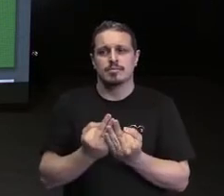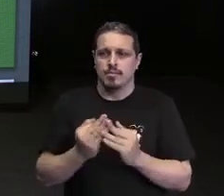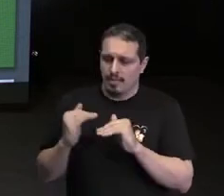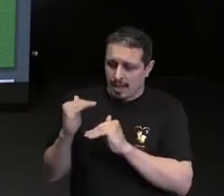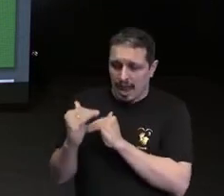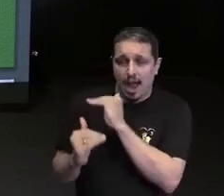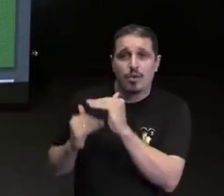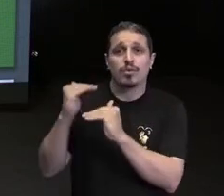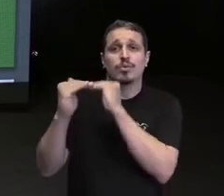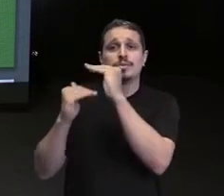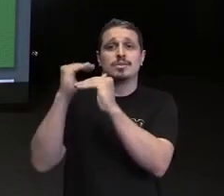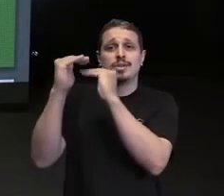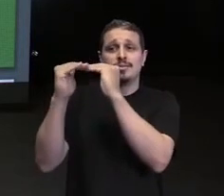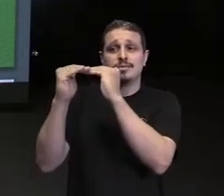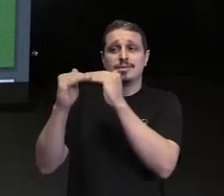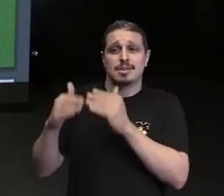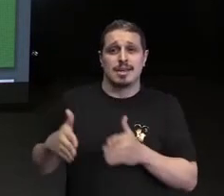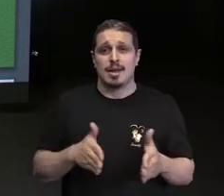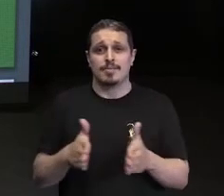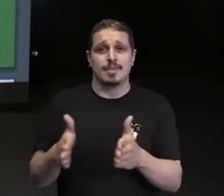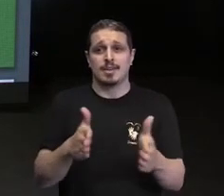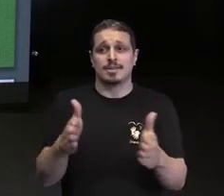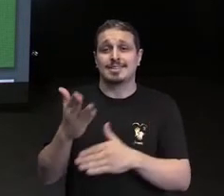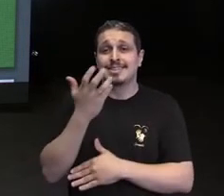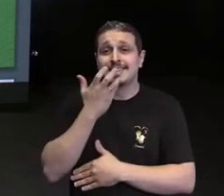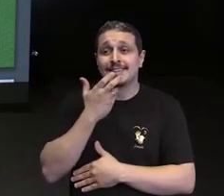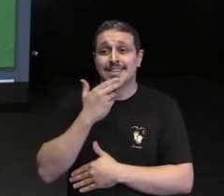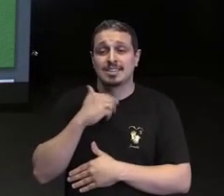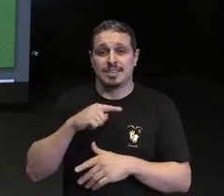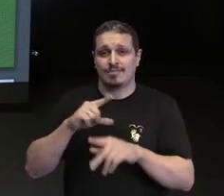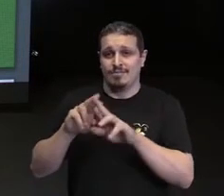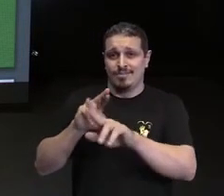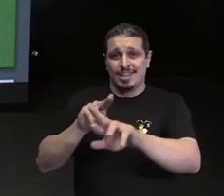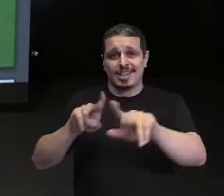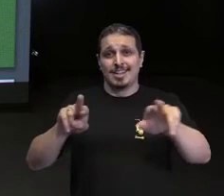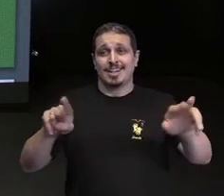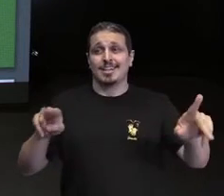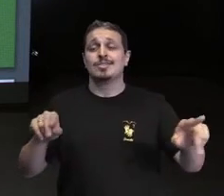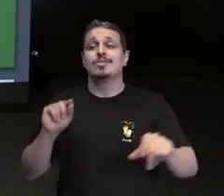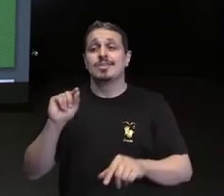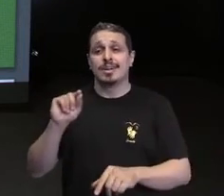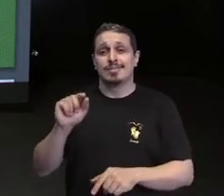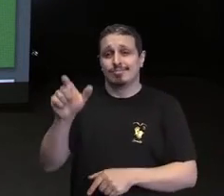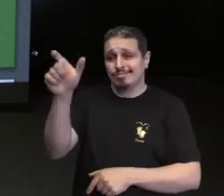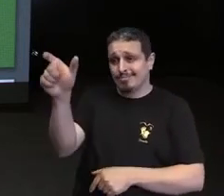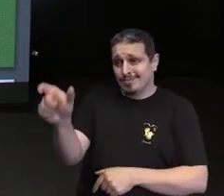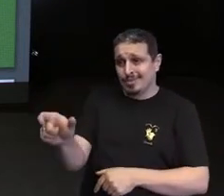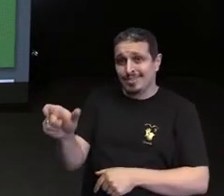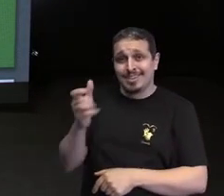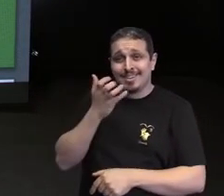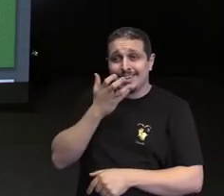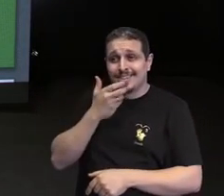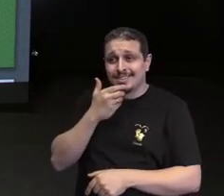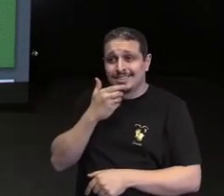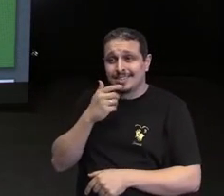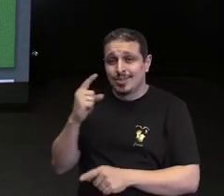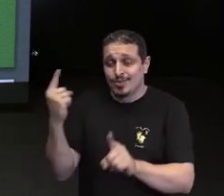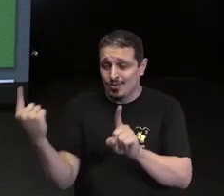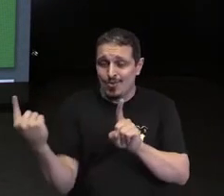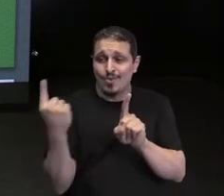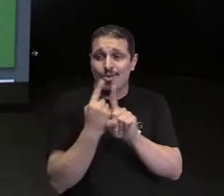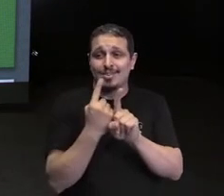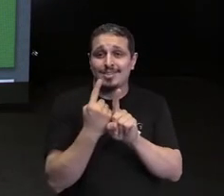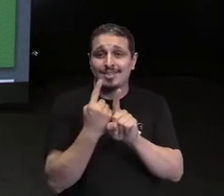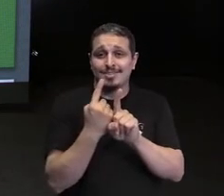essa jornada dessa criança diversa e que essa criança, ela se encontrou com a minha criança diversa que em algum